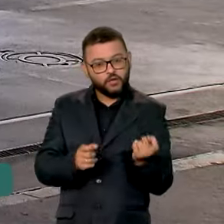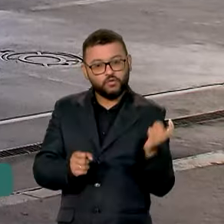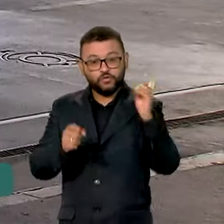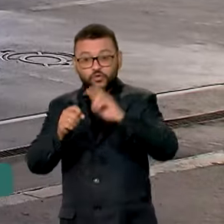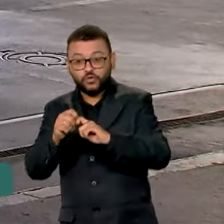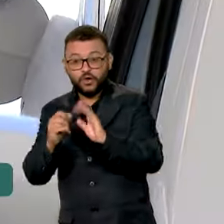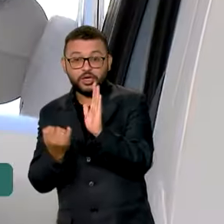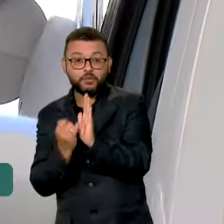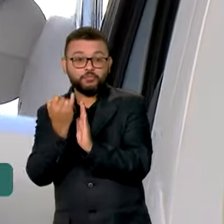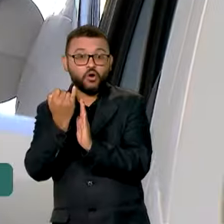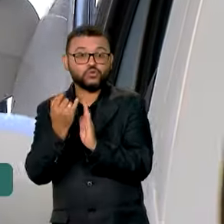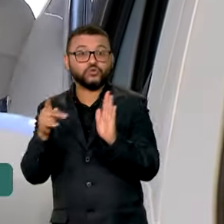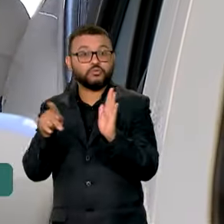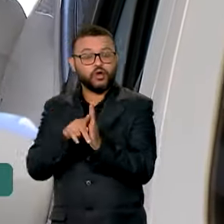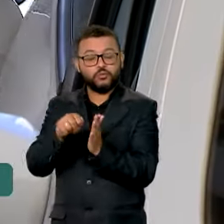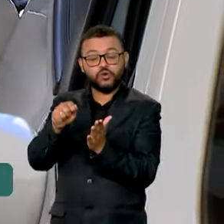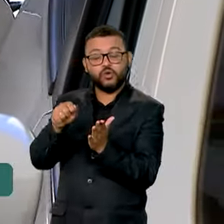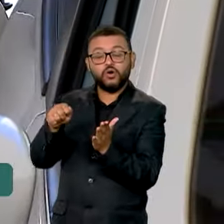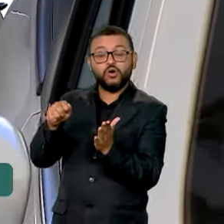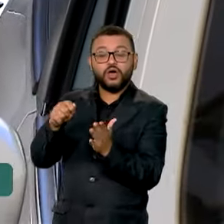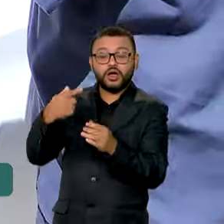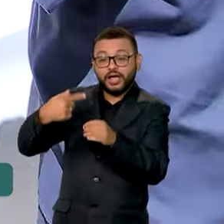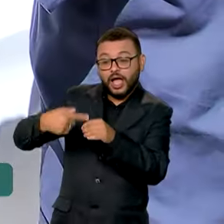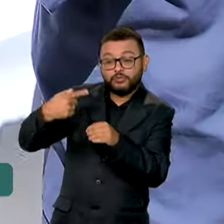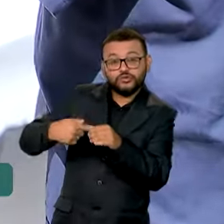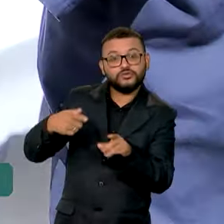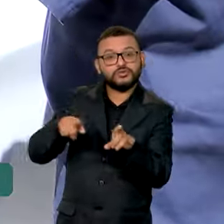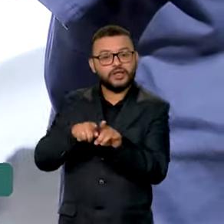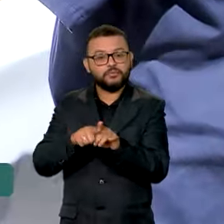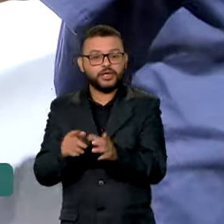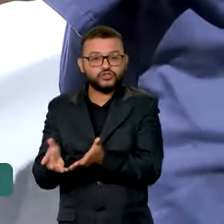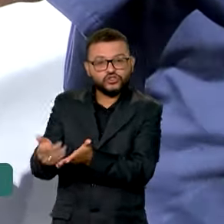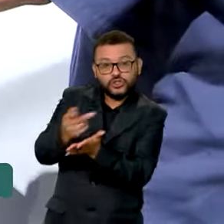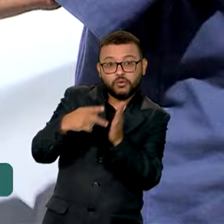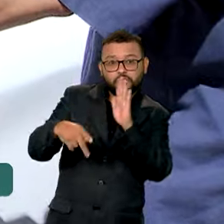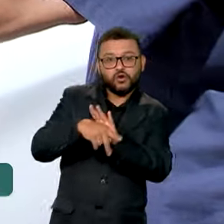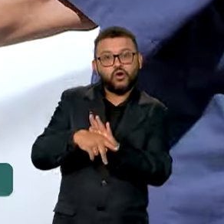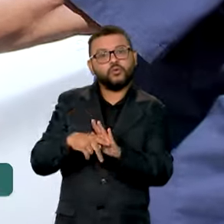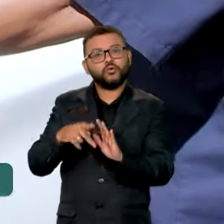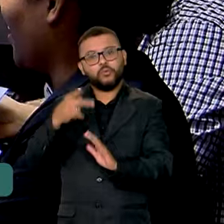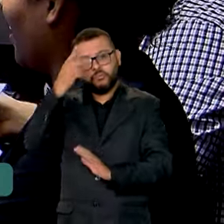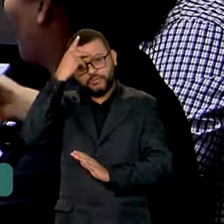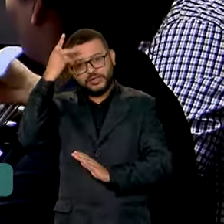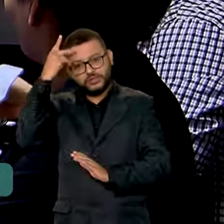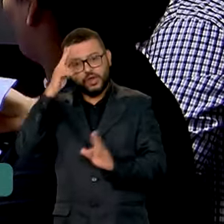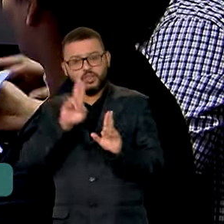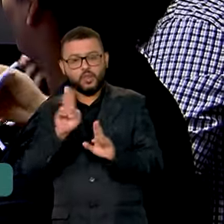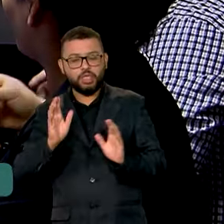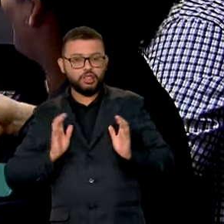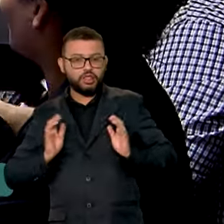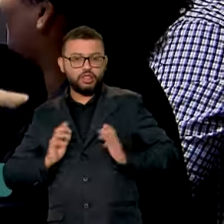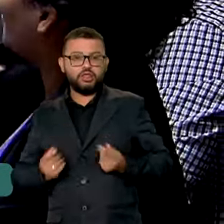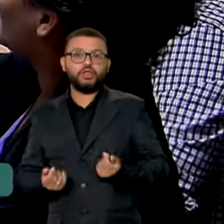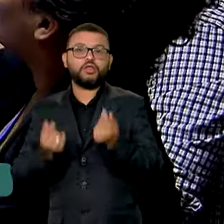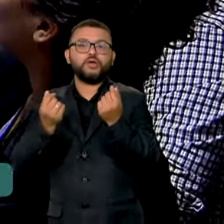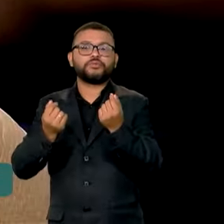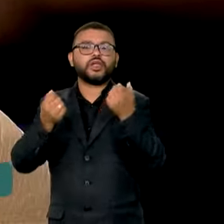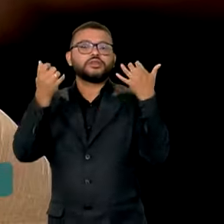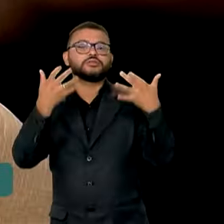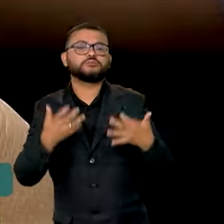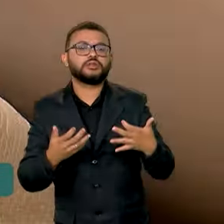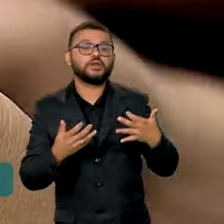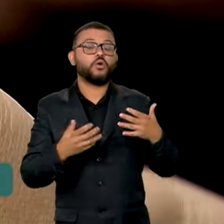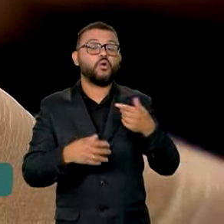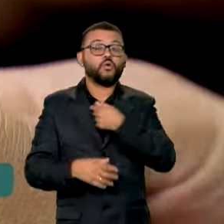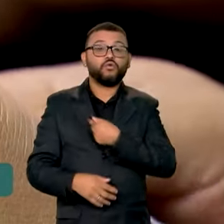de impostos sobre os combustíveis e as taxas cobradas em fundos de investimentos dos chamados super ricos, explicam, segundo a